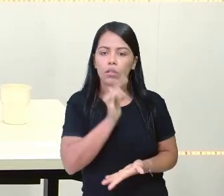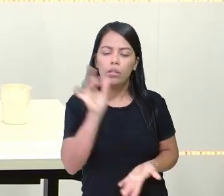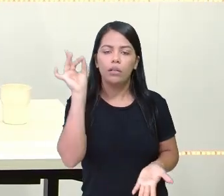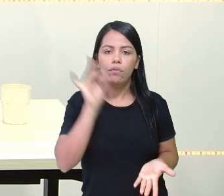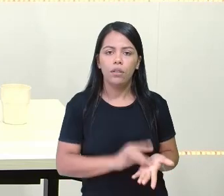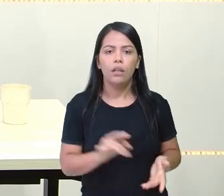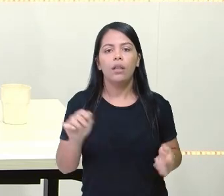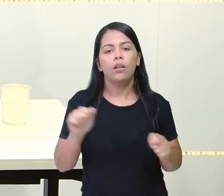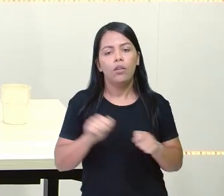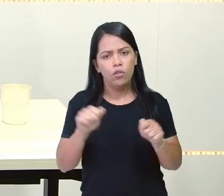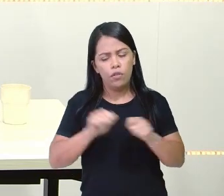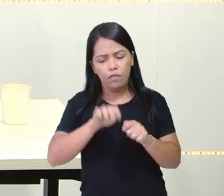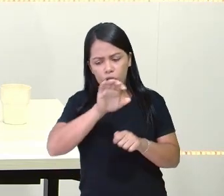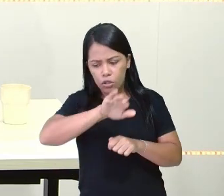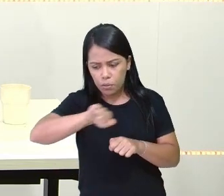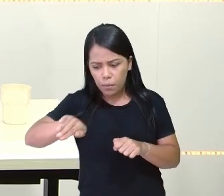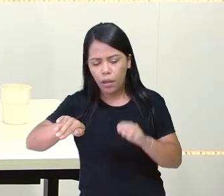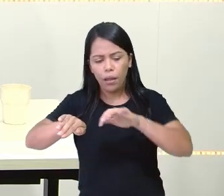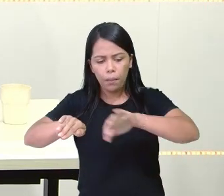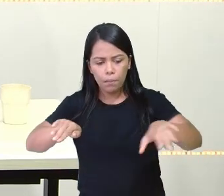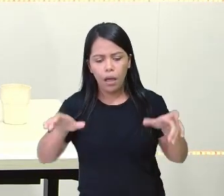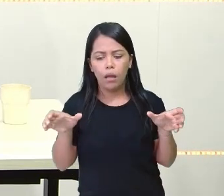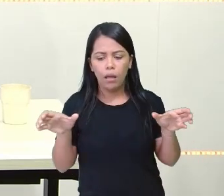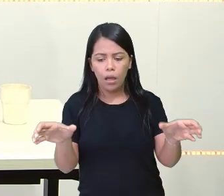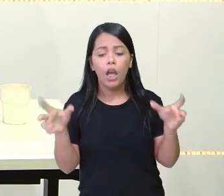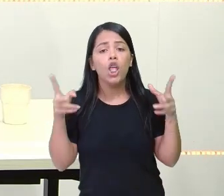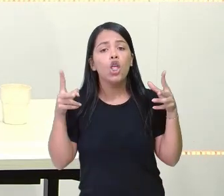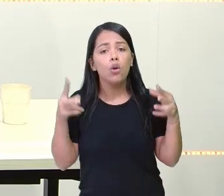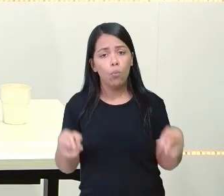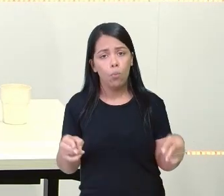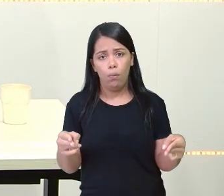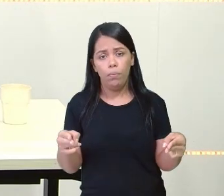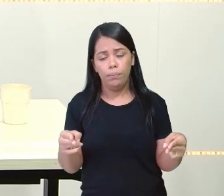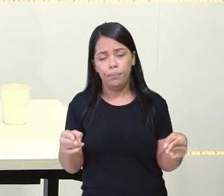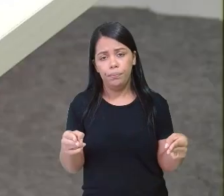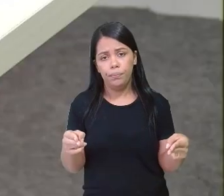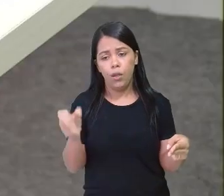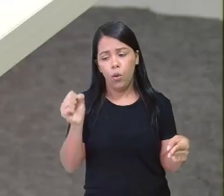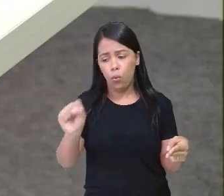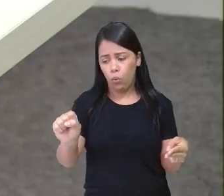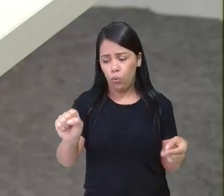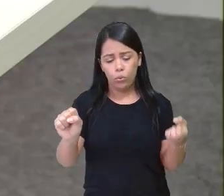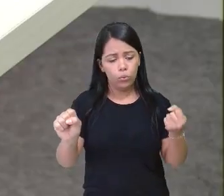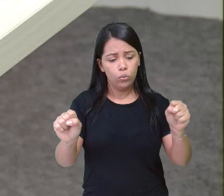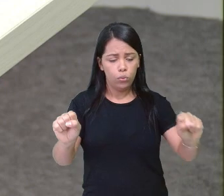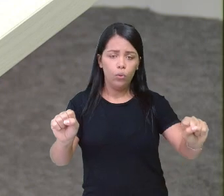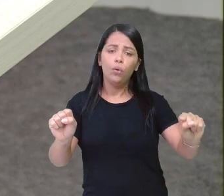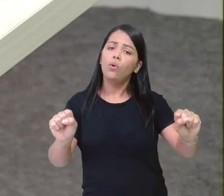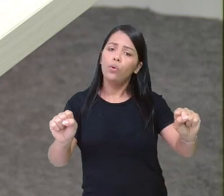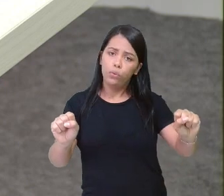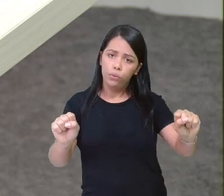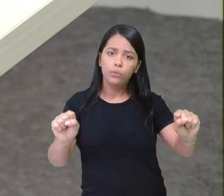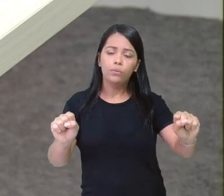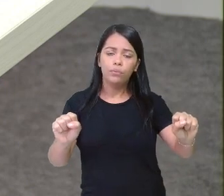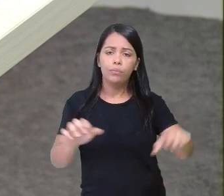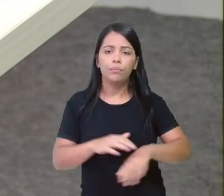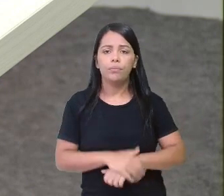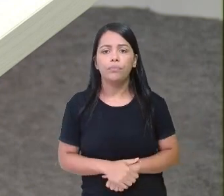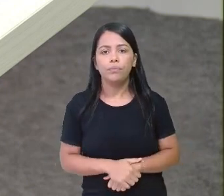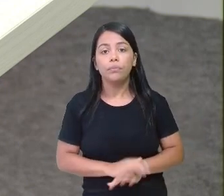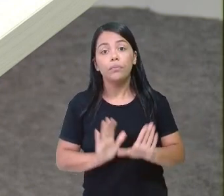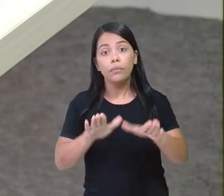nessa repartição, igualmente, cada copinho aqui ficou com oito lápis cada um.